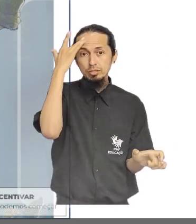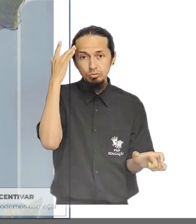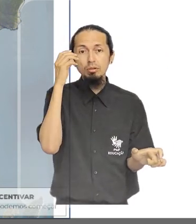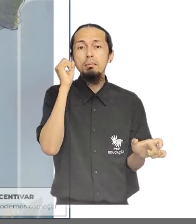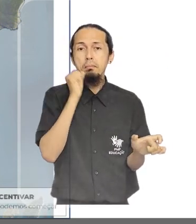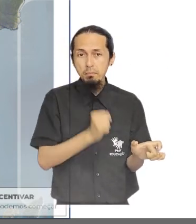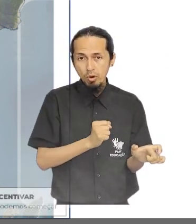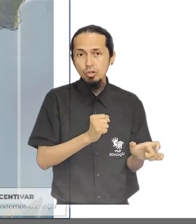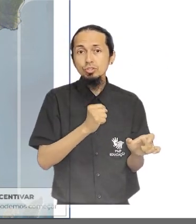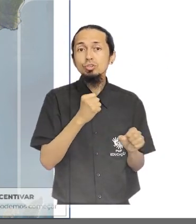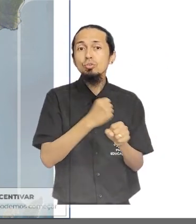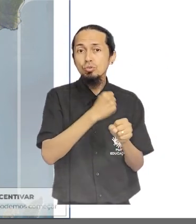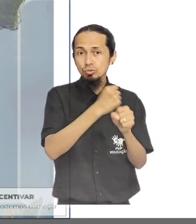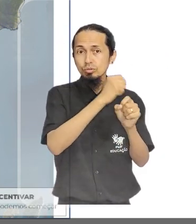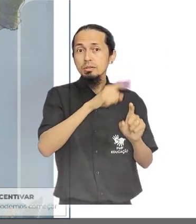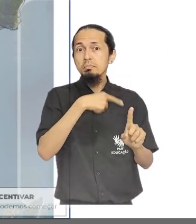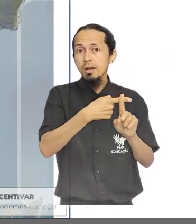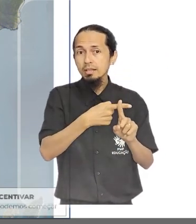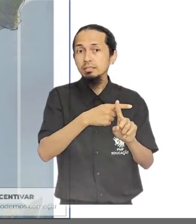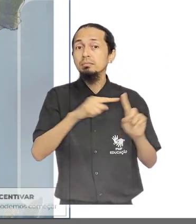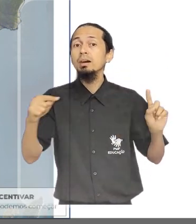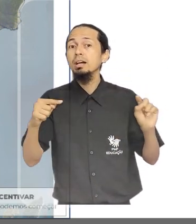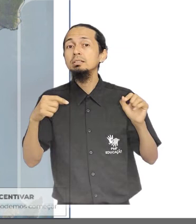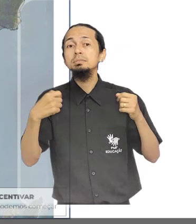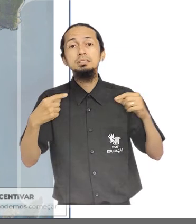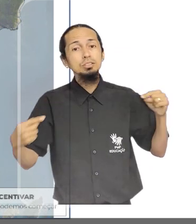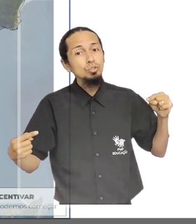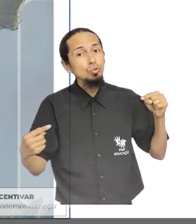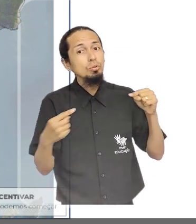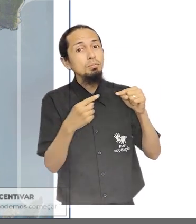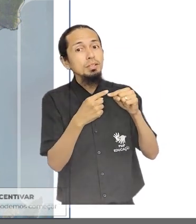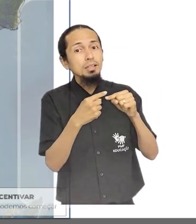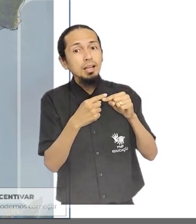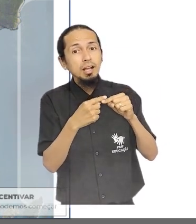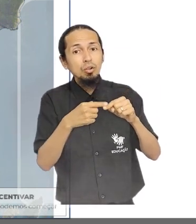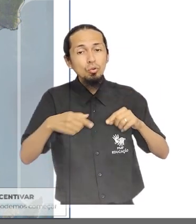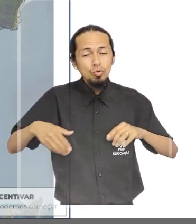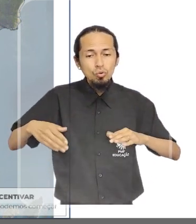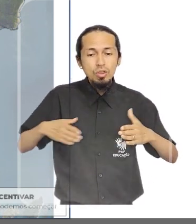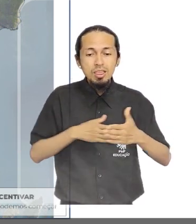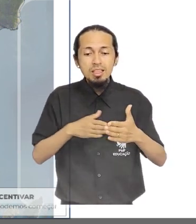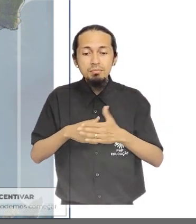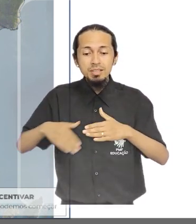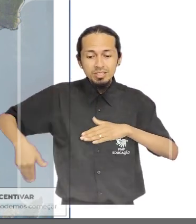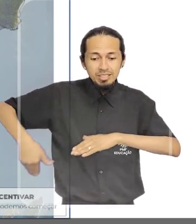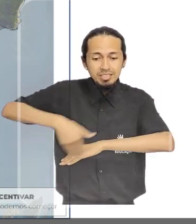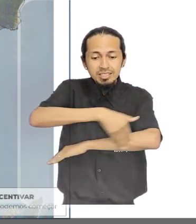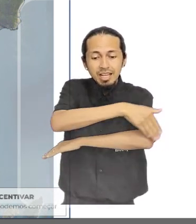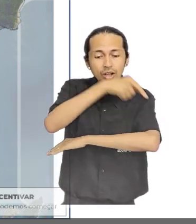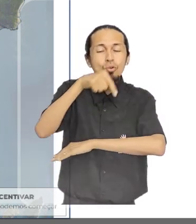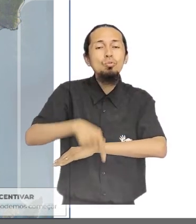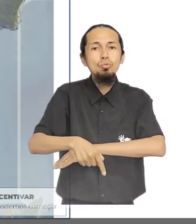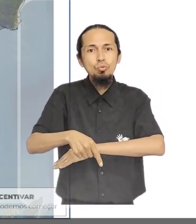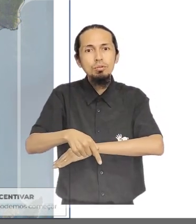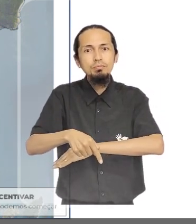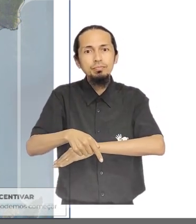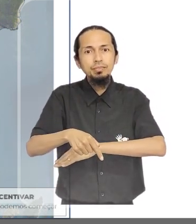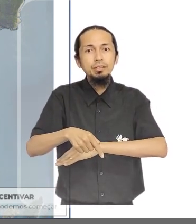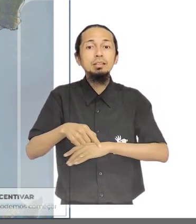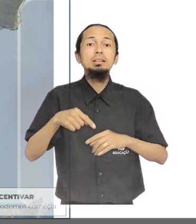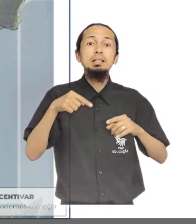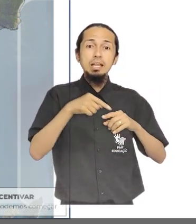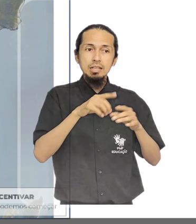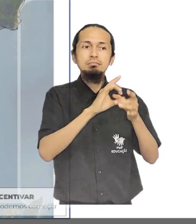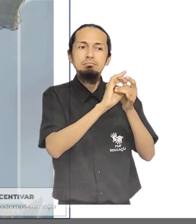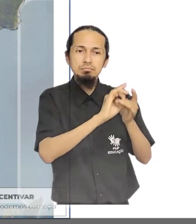o limite previsto no plano diretor, porém dentro dos limites, características e necessidades da rua. Em troca,